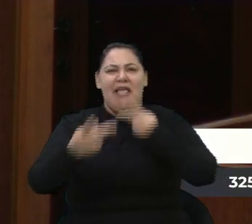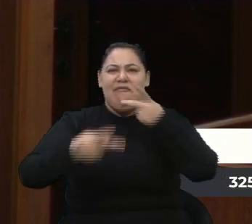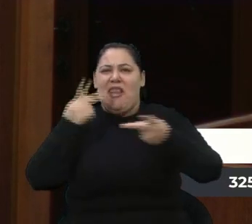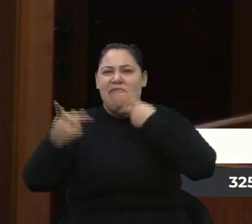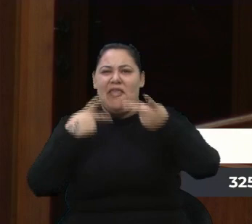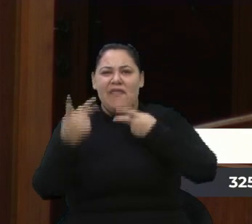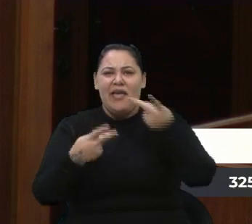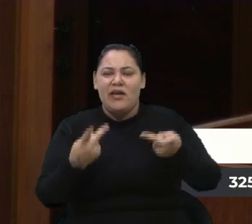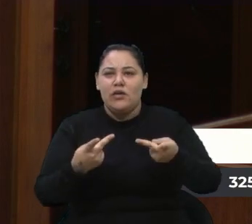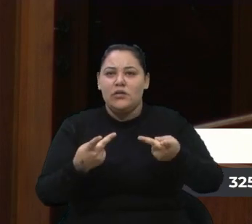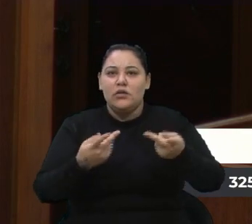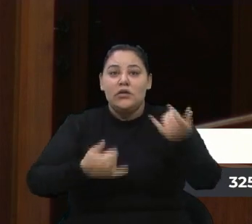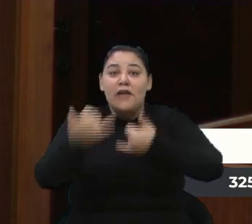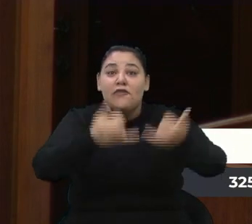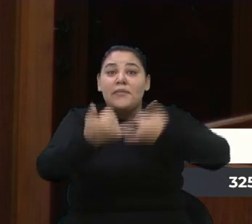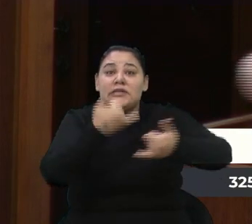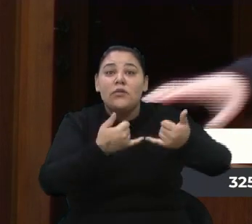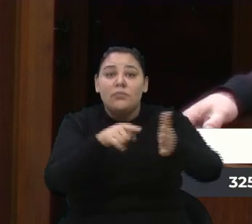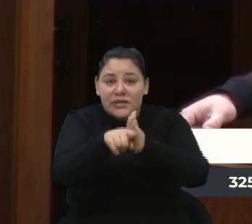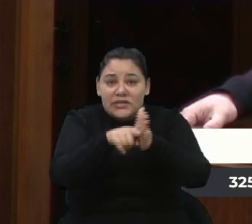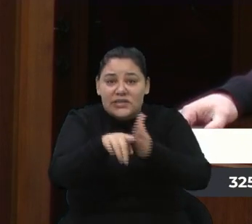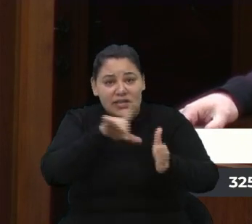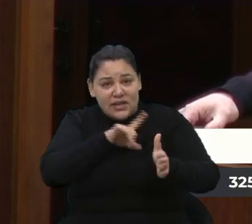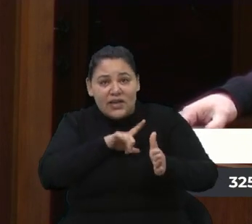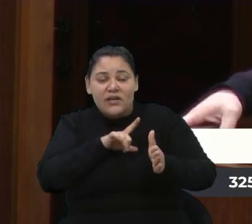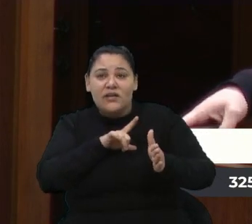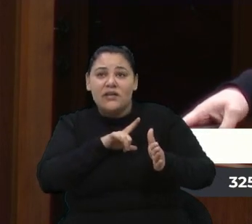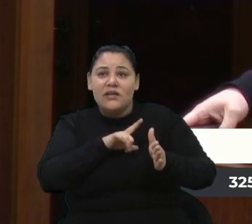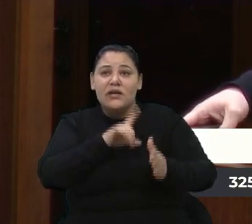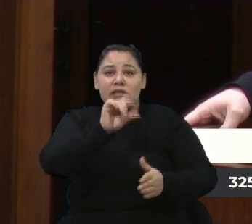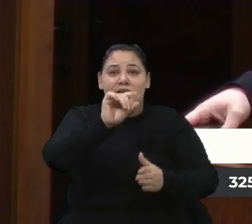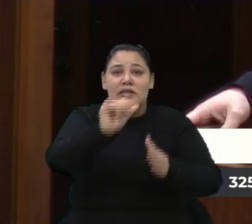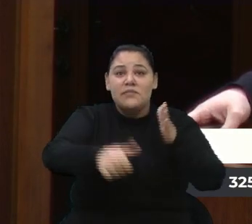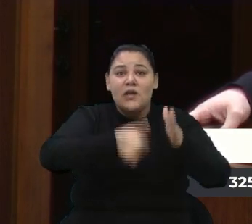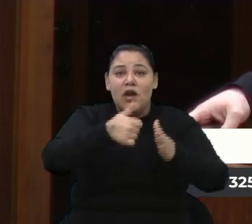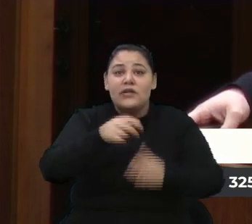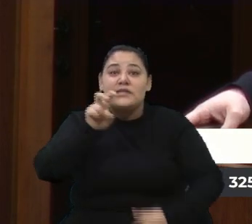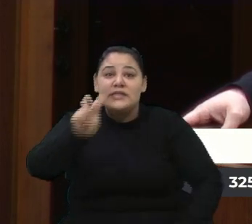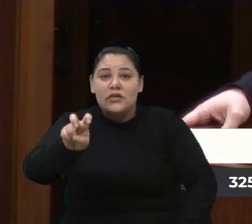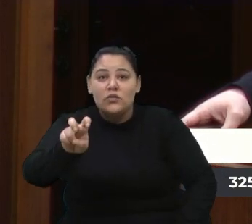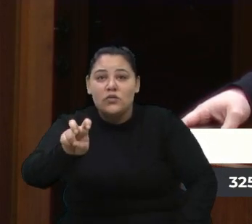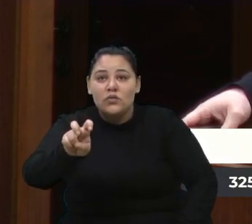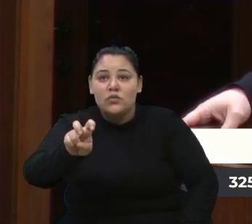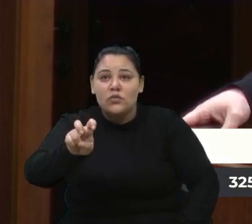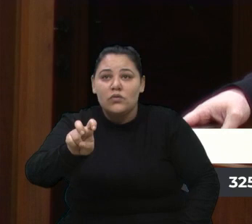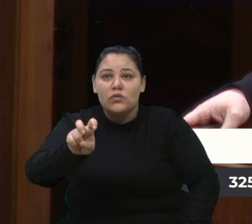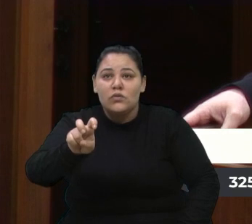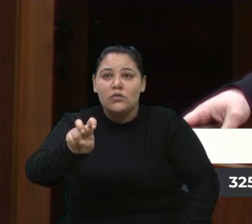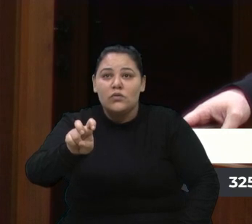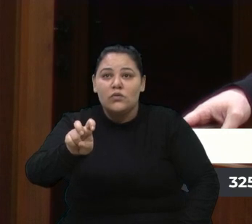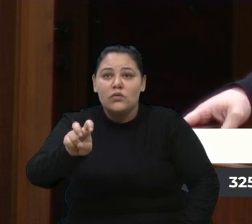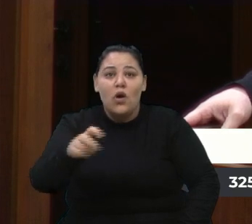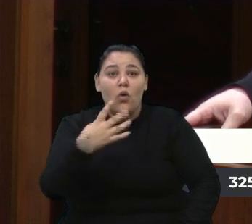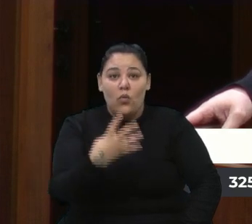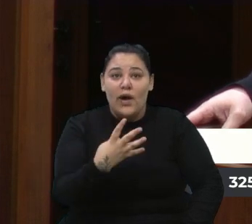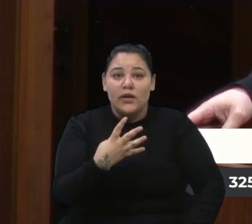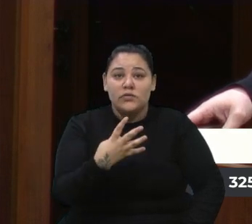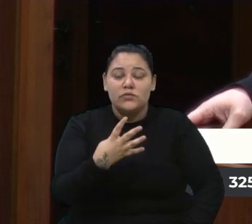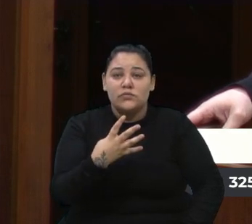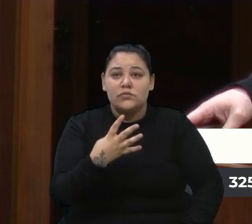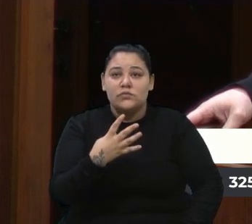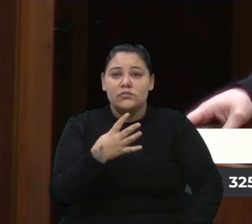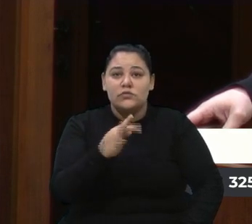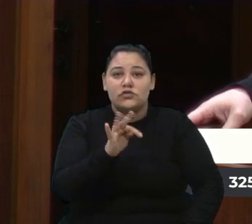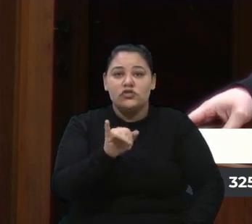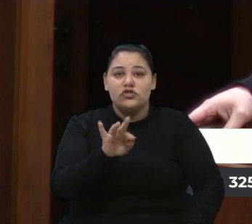dados, pesquisa, está ali. Das dez melhores, cinco, quatro são colégios tiradentes, um é